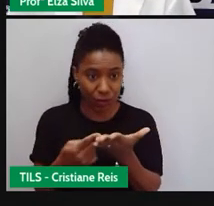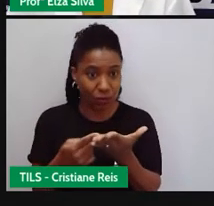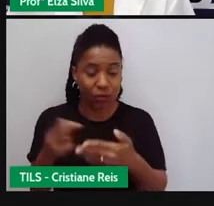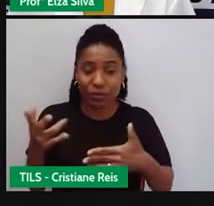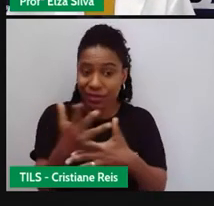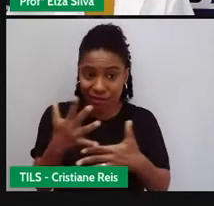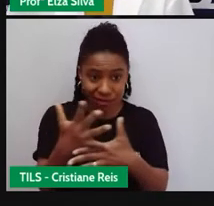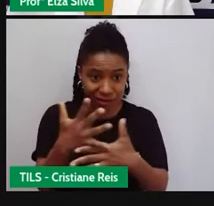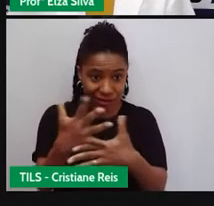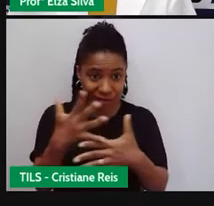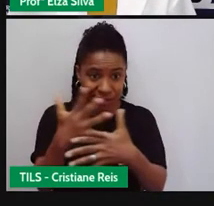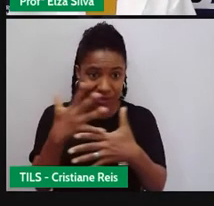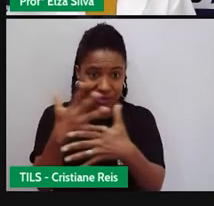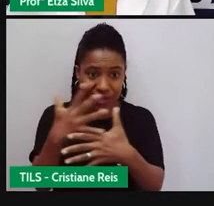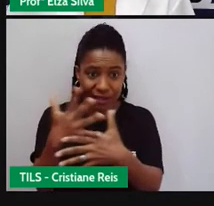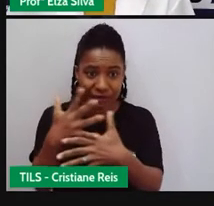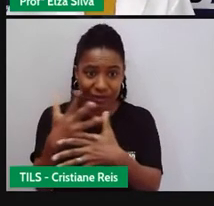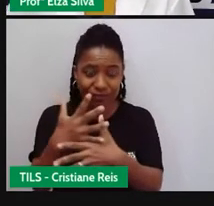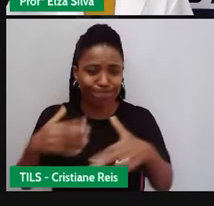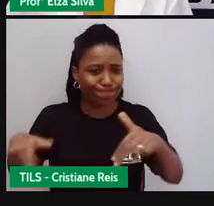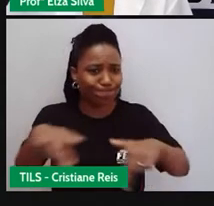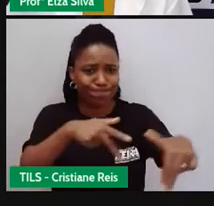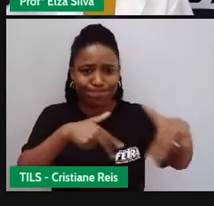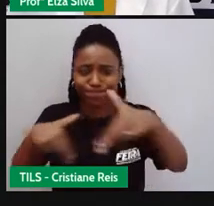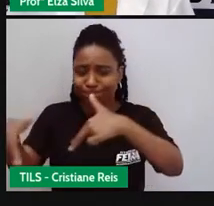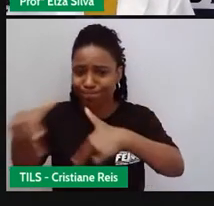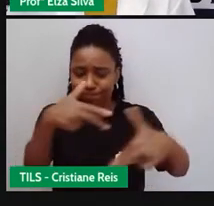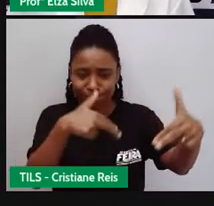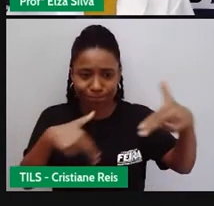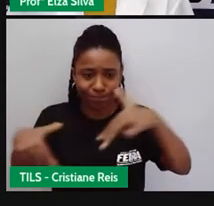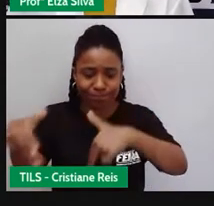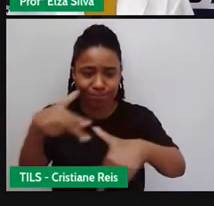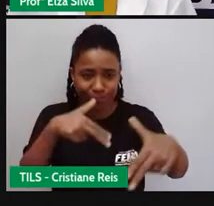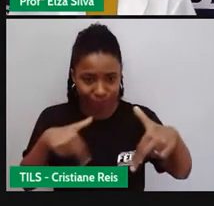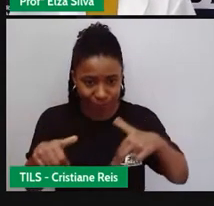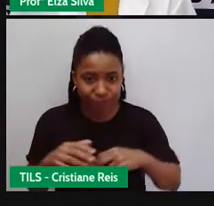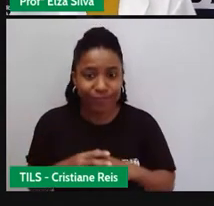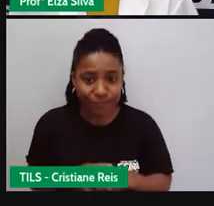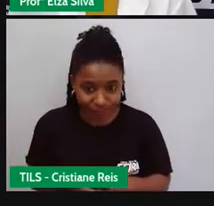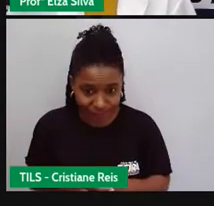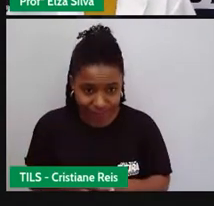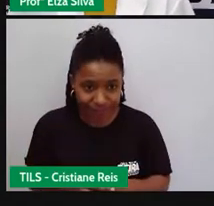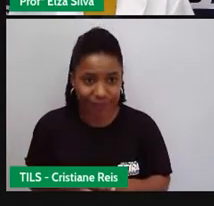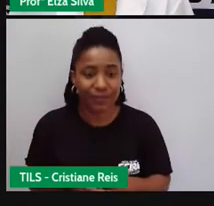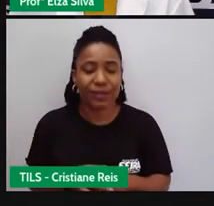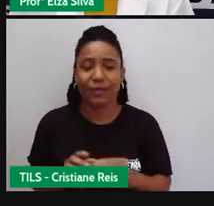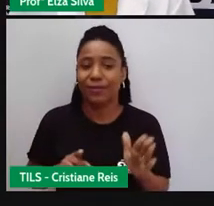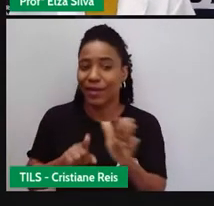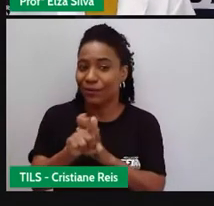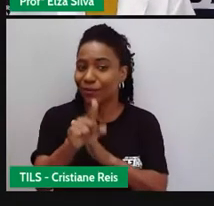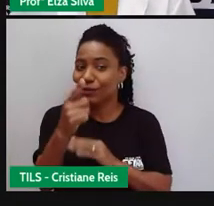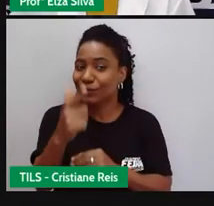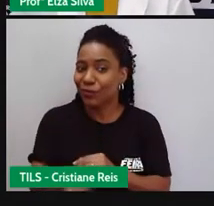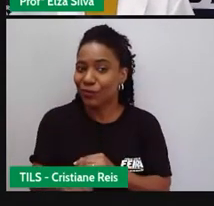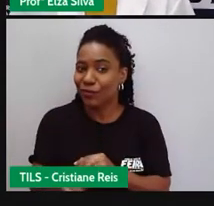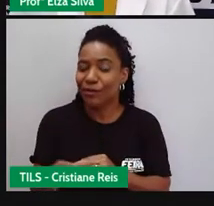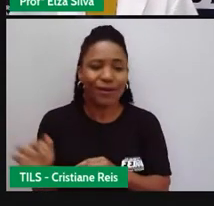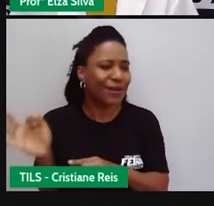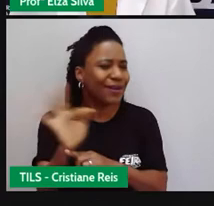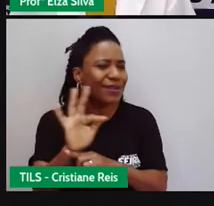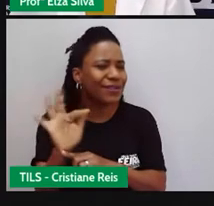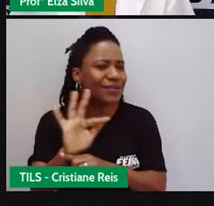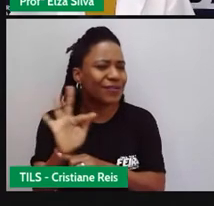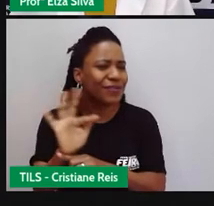Novamente a pergunta para vocês. What kind of movie is it? Que tipo de filme é este? Em que gênero